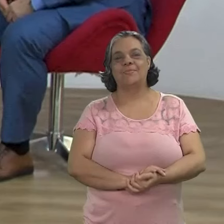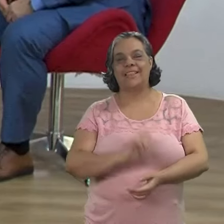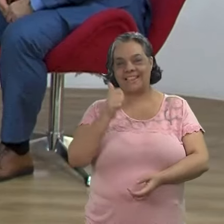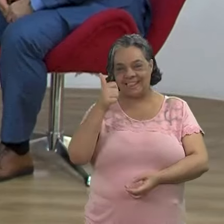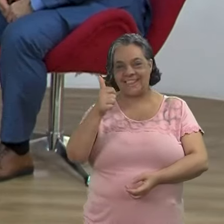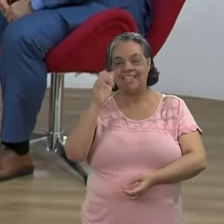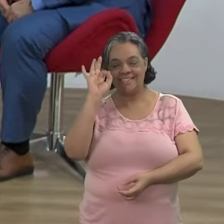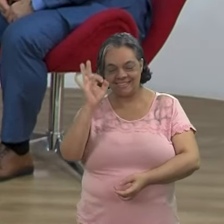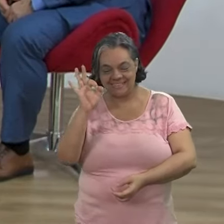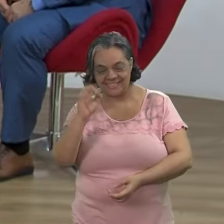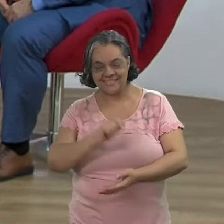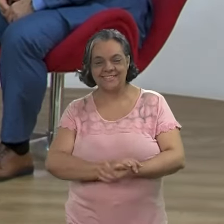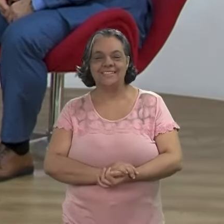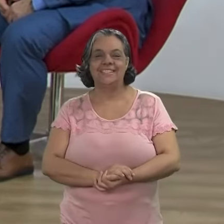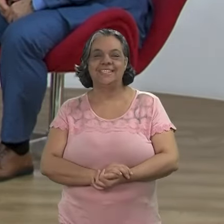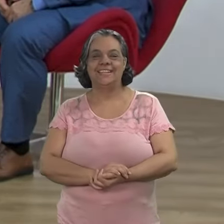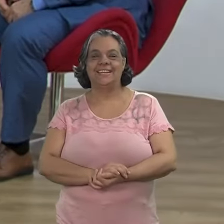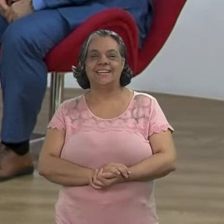Joia.